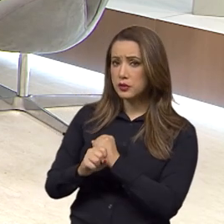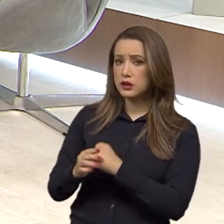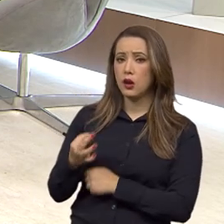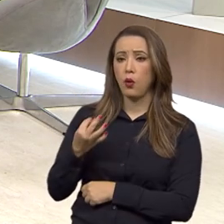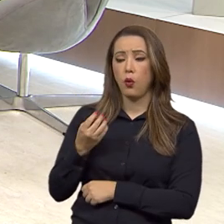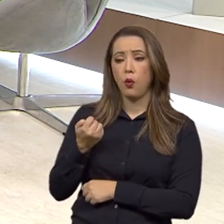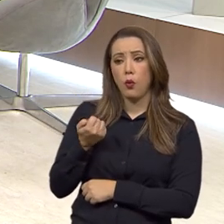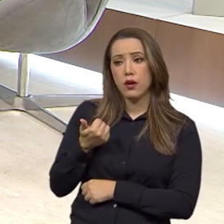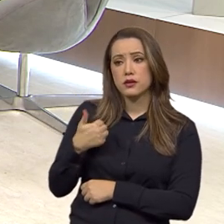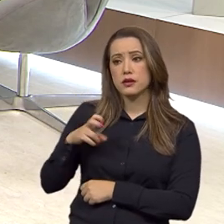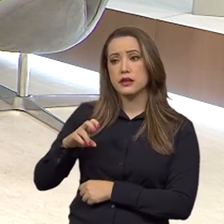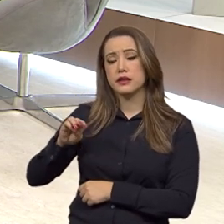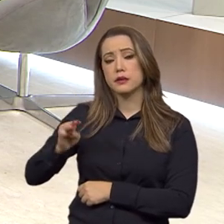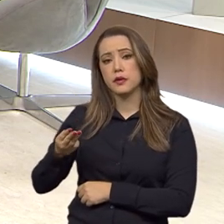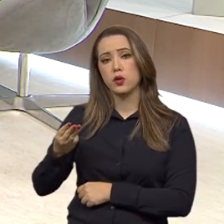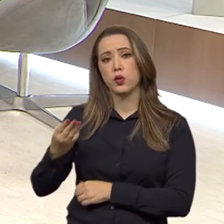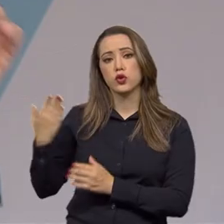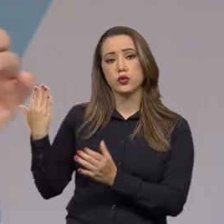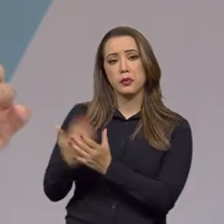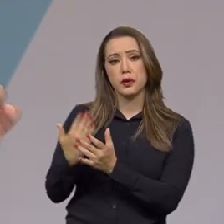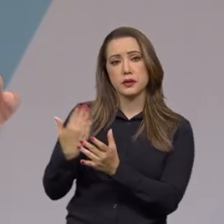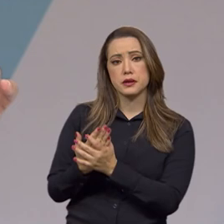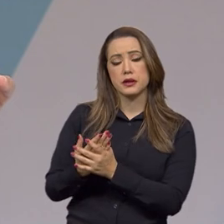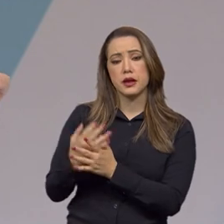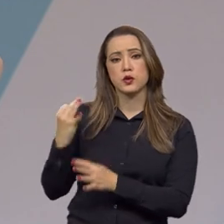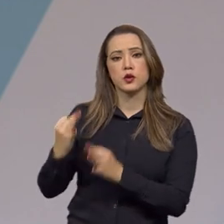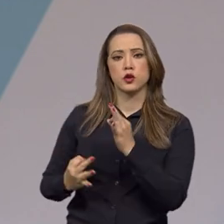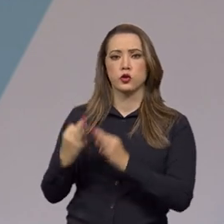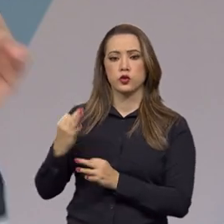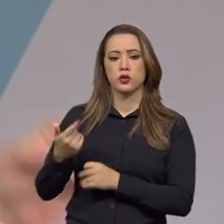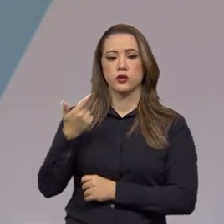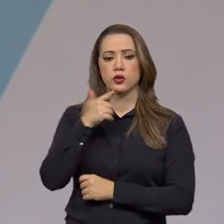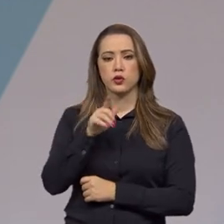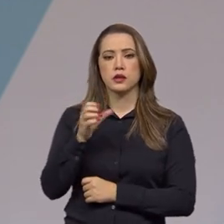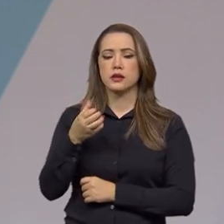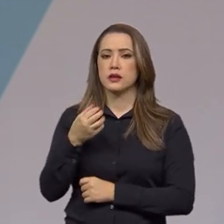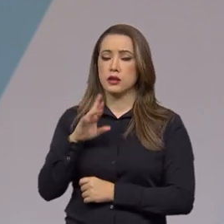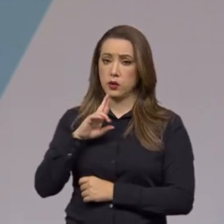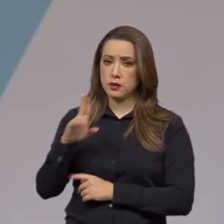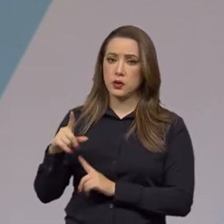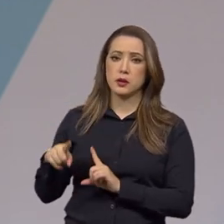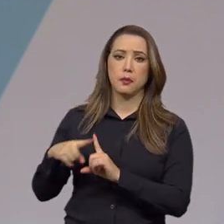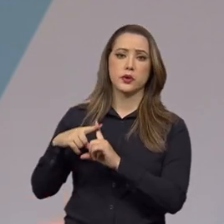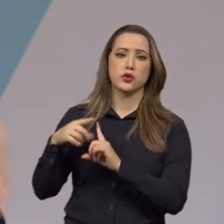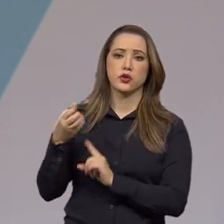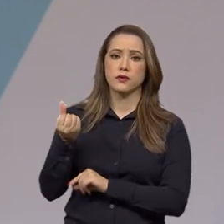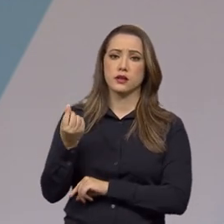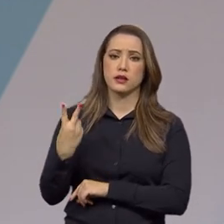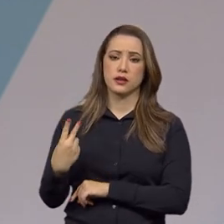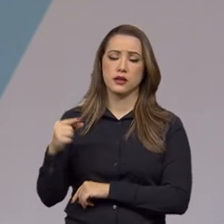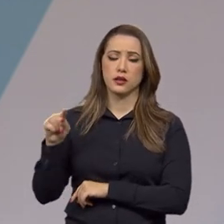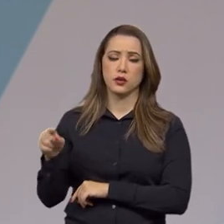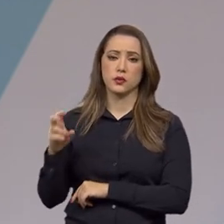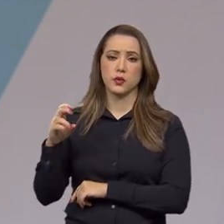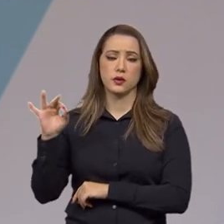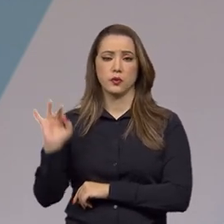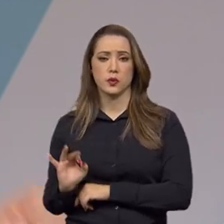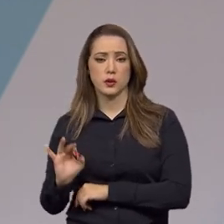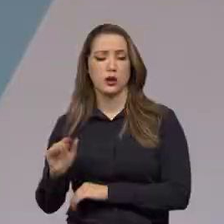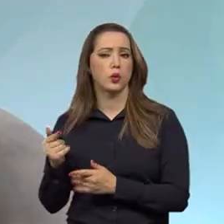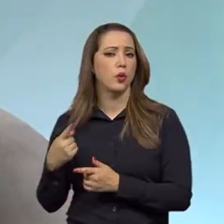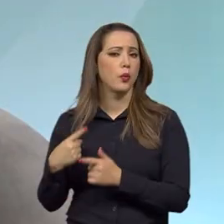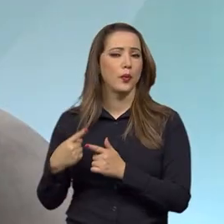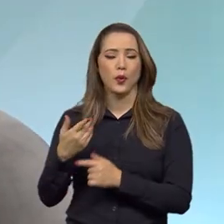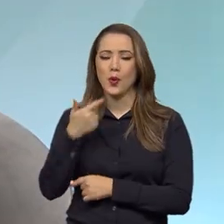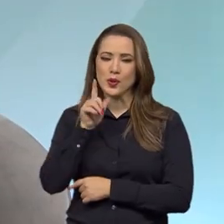quase 15 milhões de processos na Justiça, com uma taxa de sucesso de 62,6%. A que o senhor atribui isso, ministro?